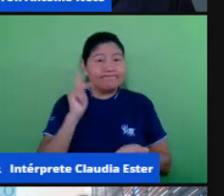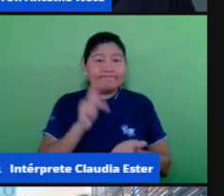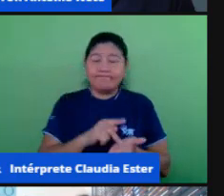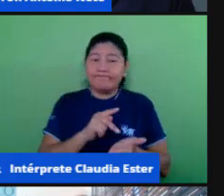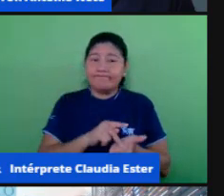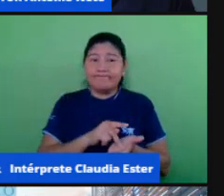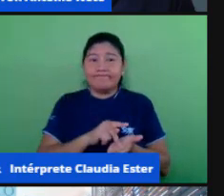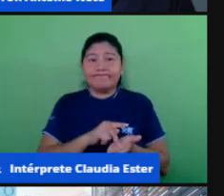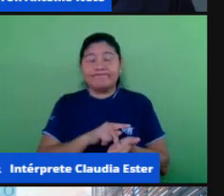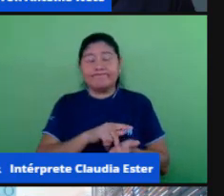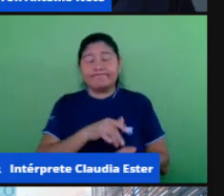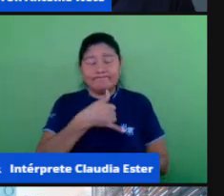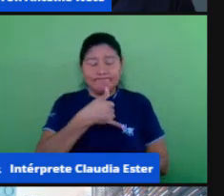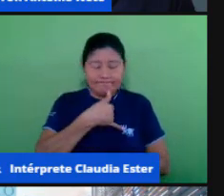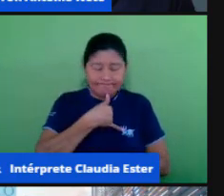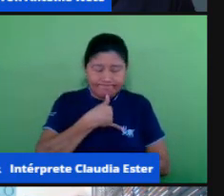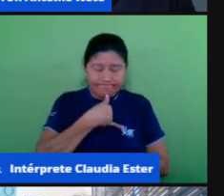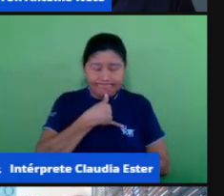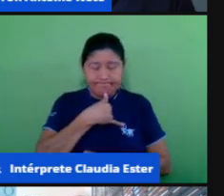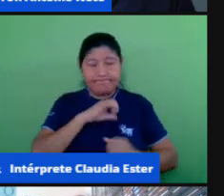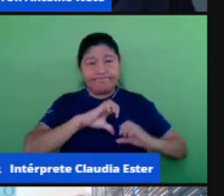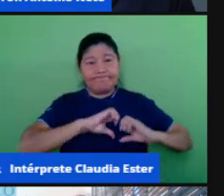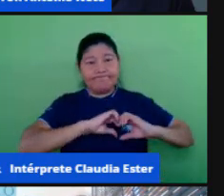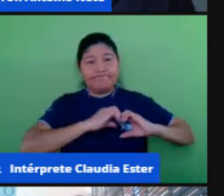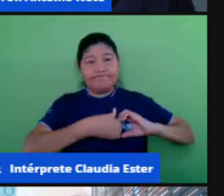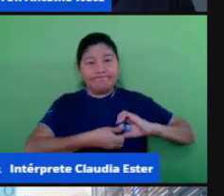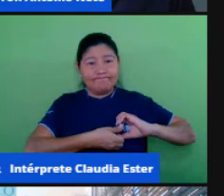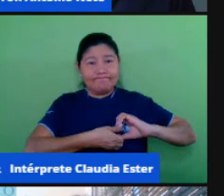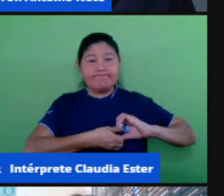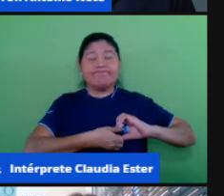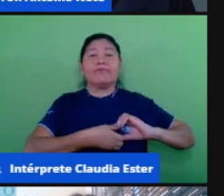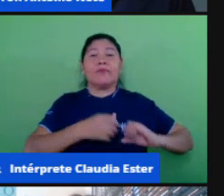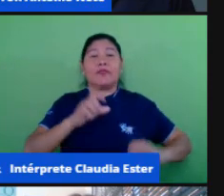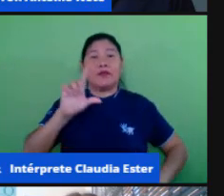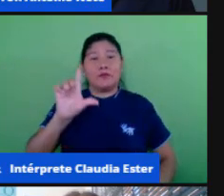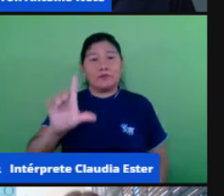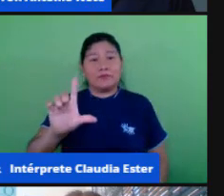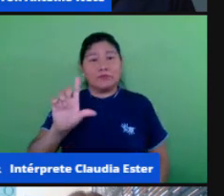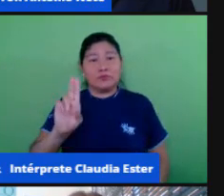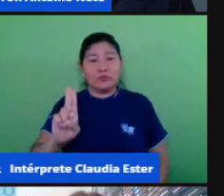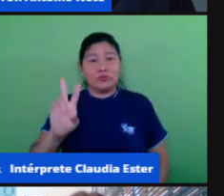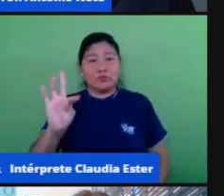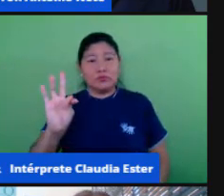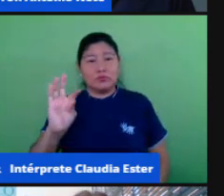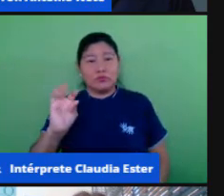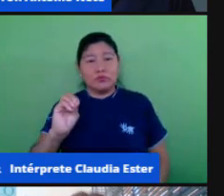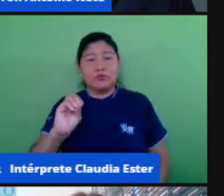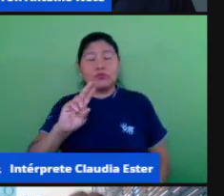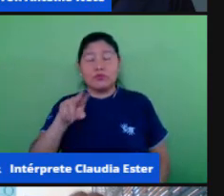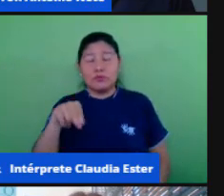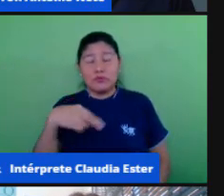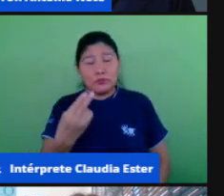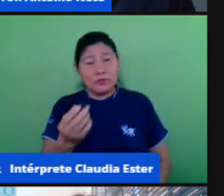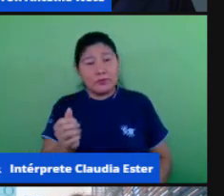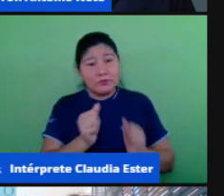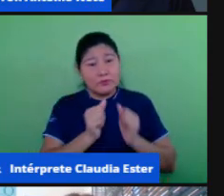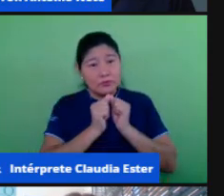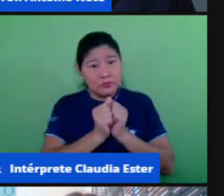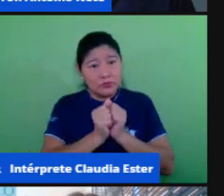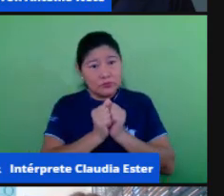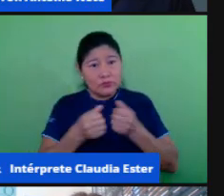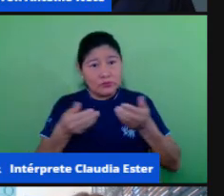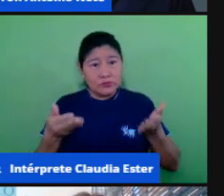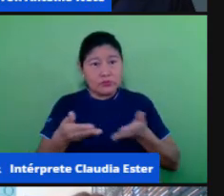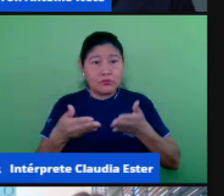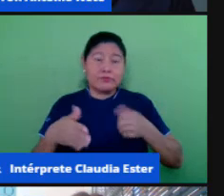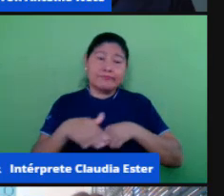principalmente, e estamos aqui por ele, pelo Gil, pelos professores do quarto ano,